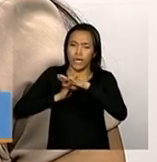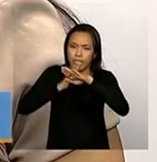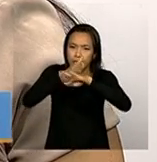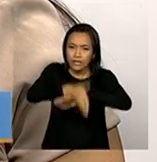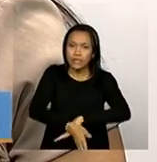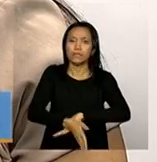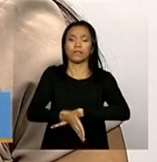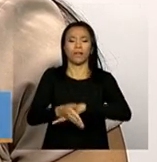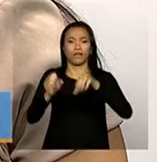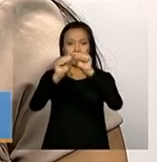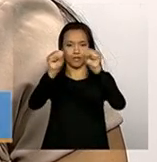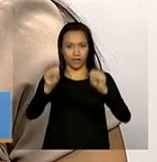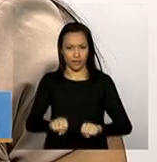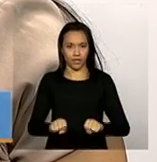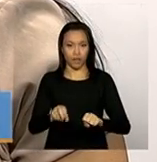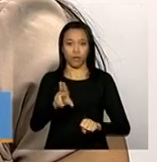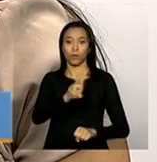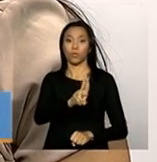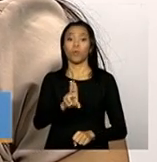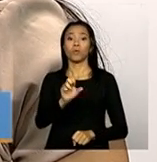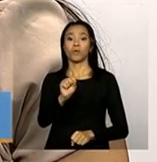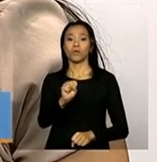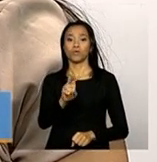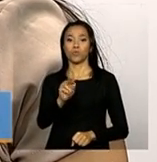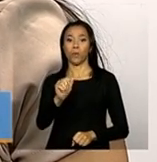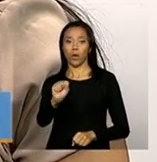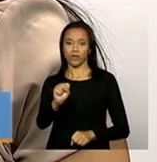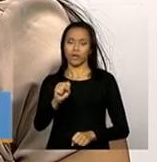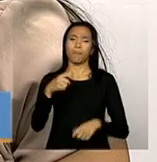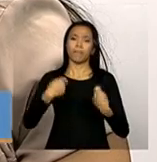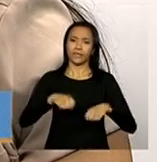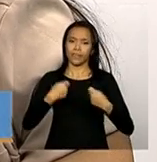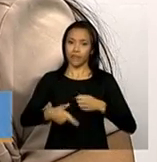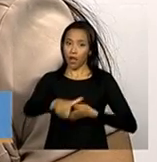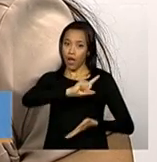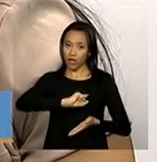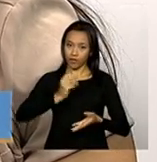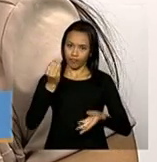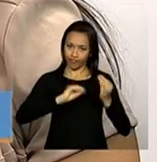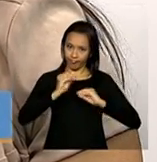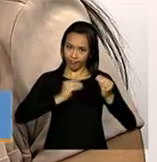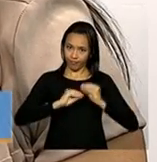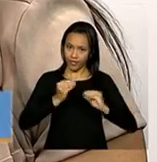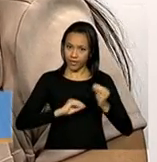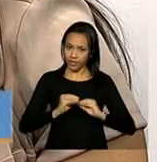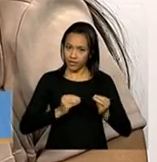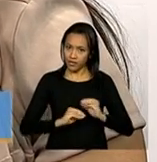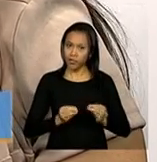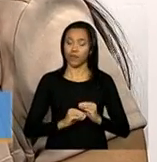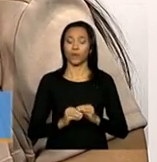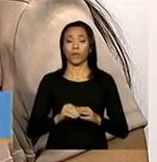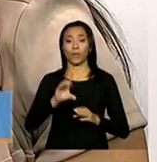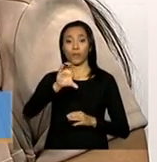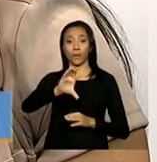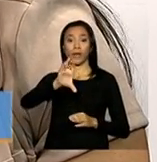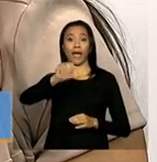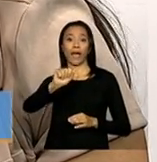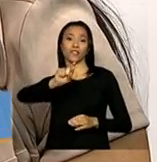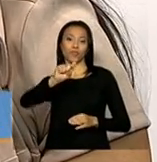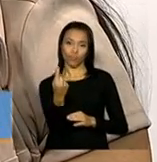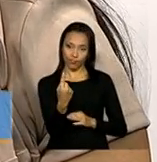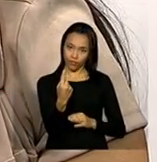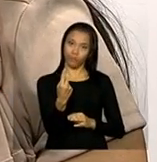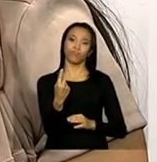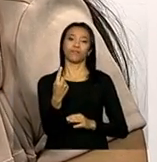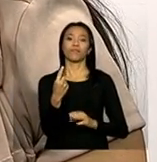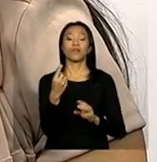Censo Suas, ele obrigatoriamente tem que preencher o Cadastro Nacional do Sistema Único Nacional de Assistência Social, perdão,